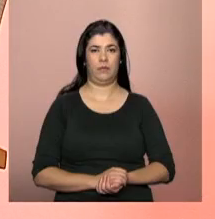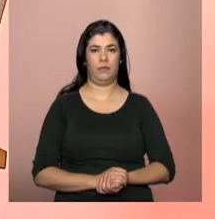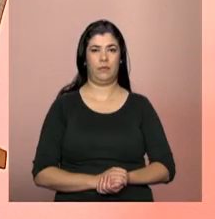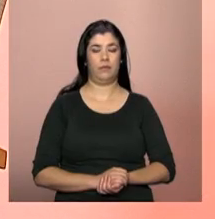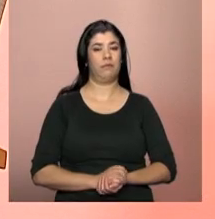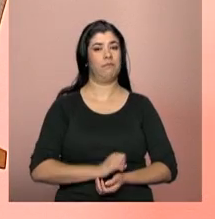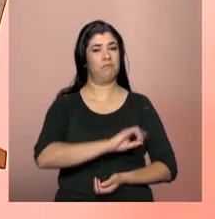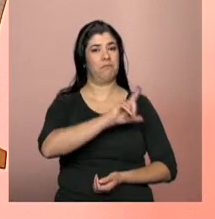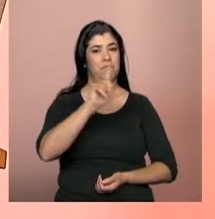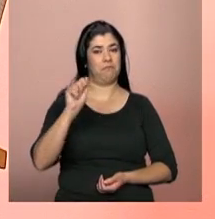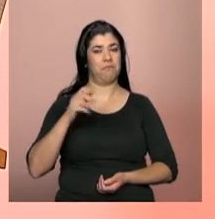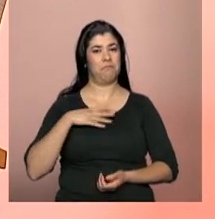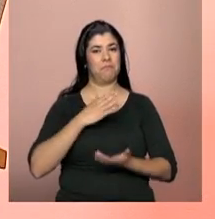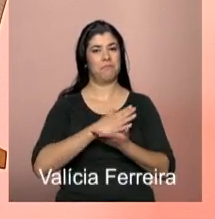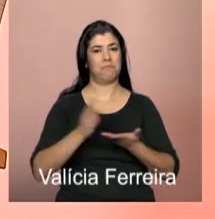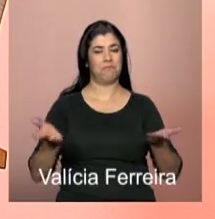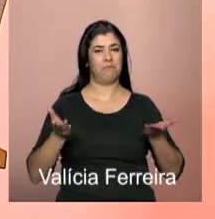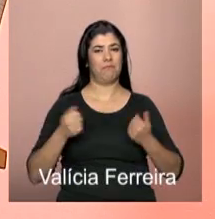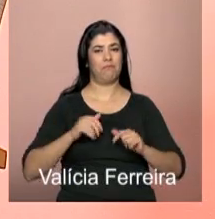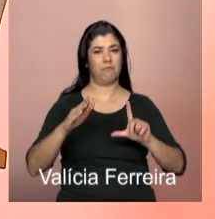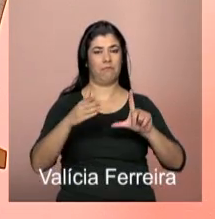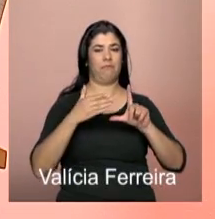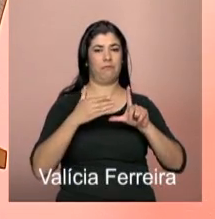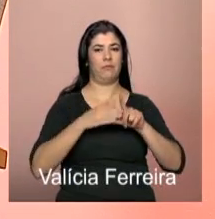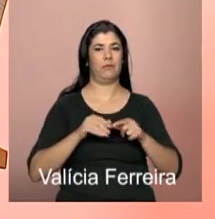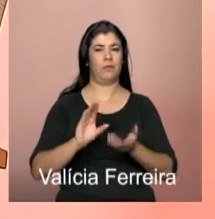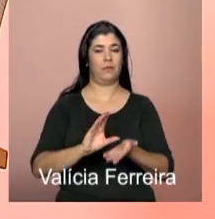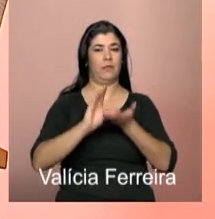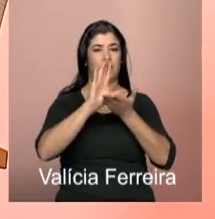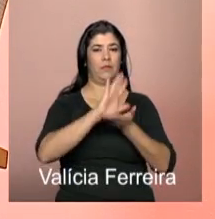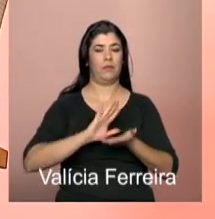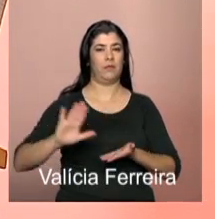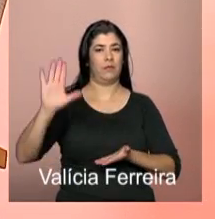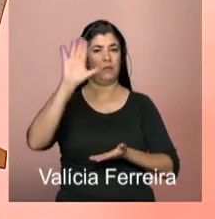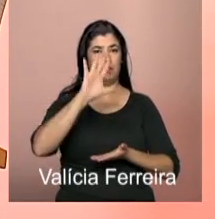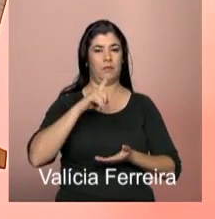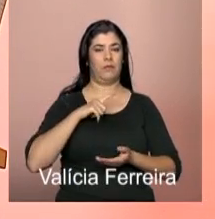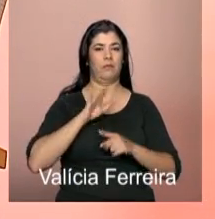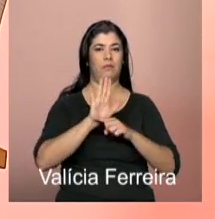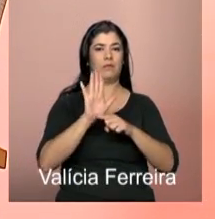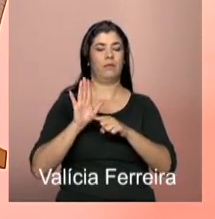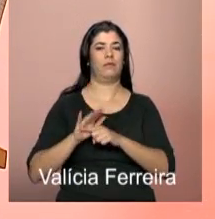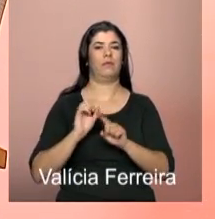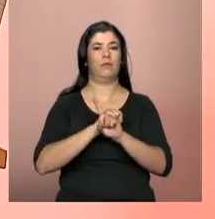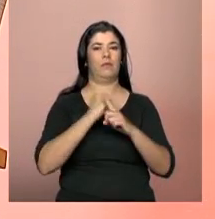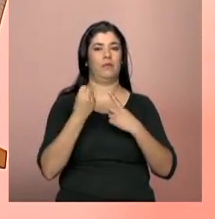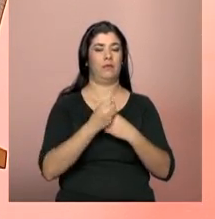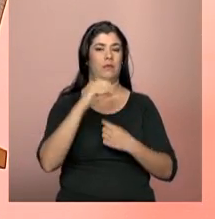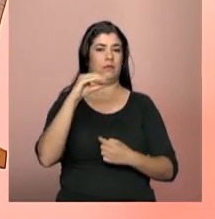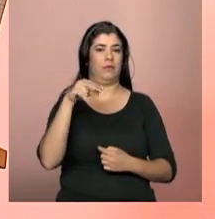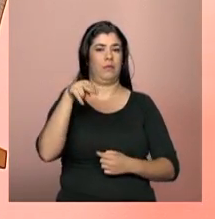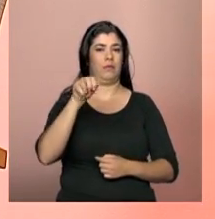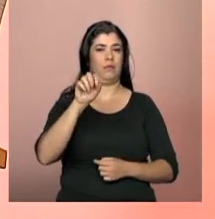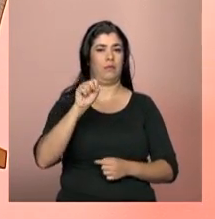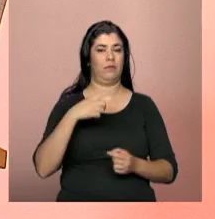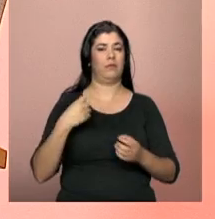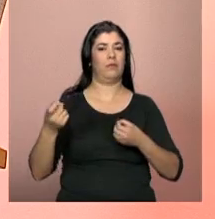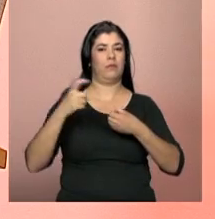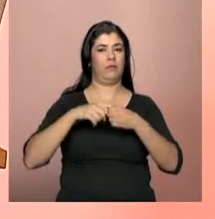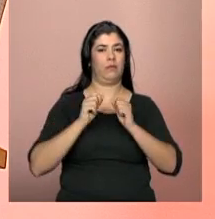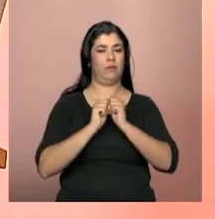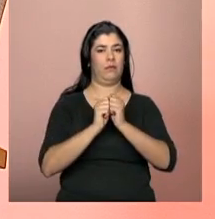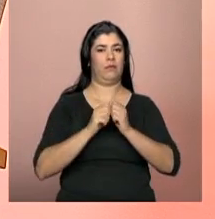Olá, está no ar a teleconferência do Conselho Nacional de Assistência Social, o CNAS, em parceria